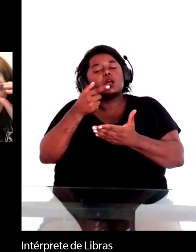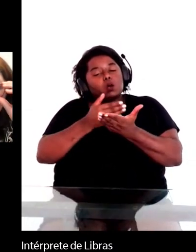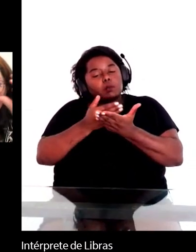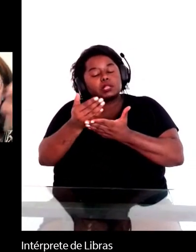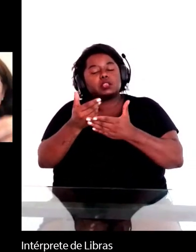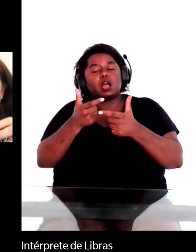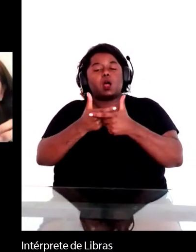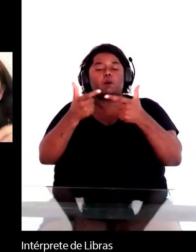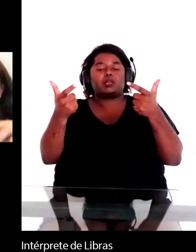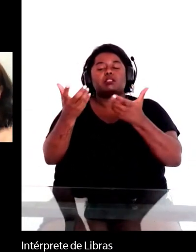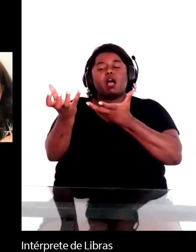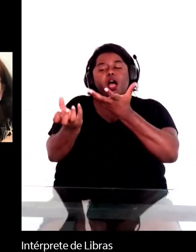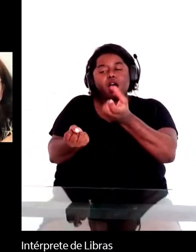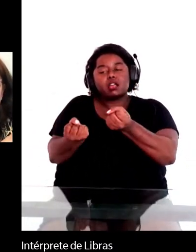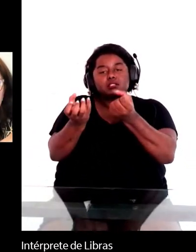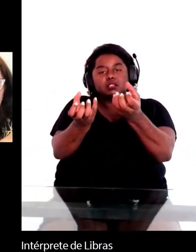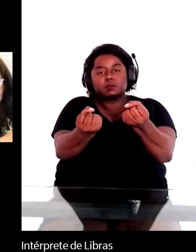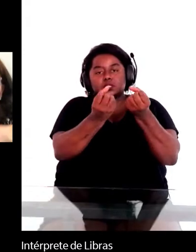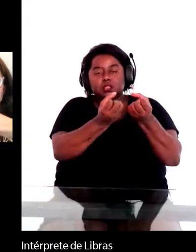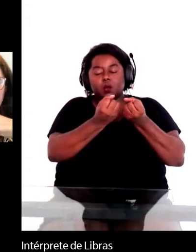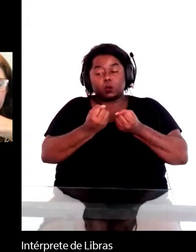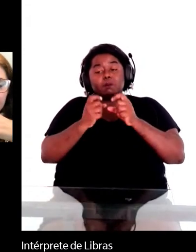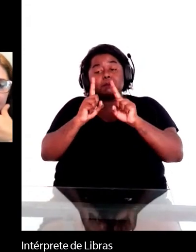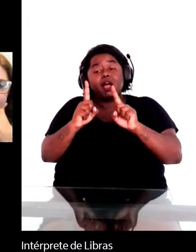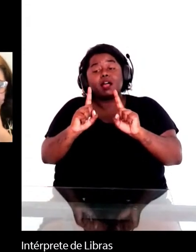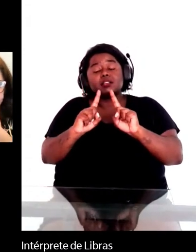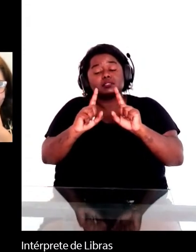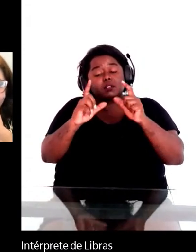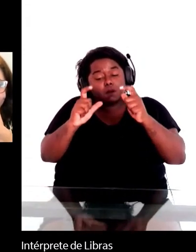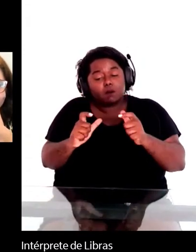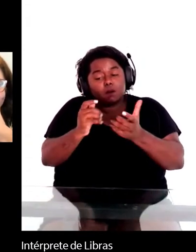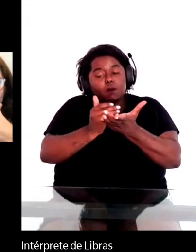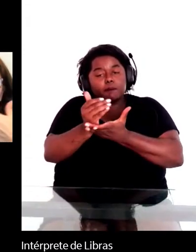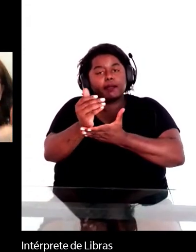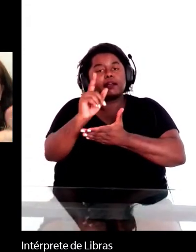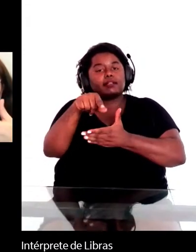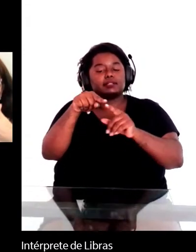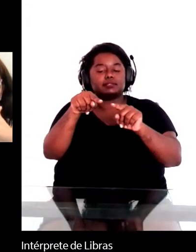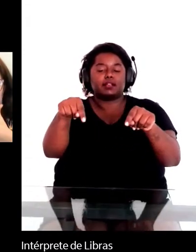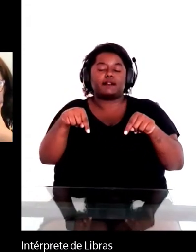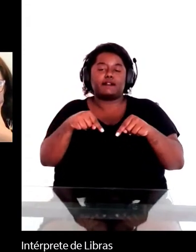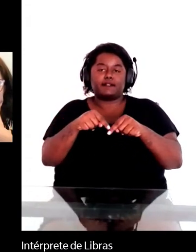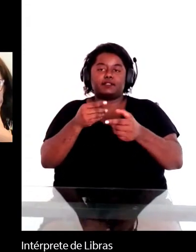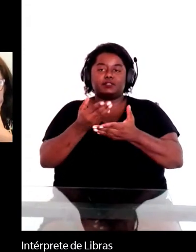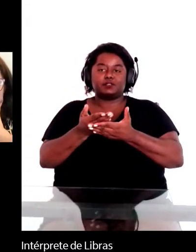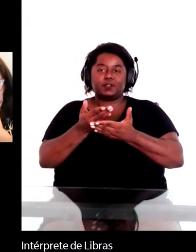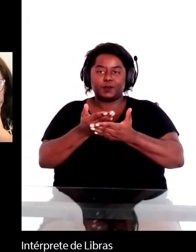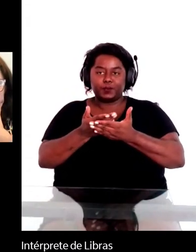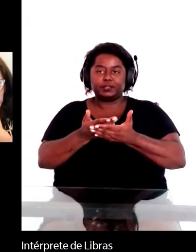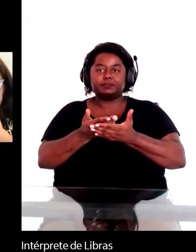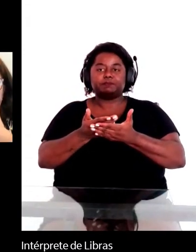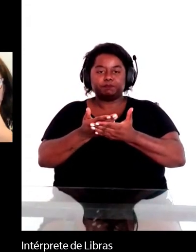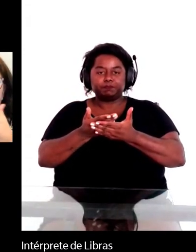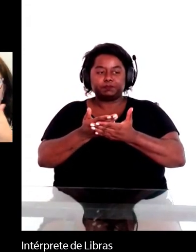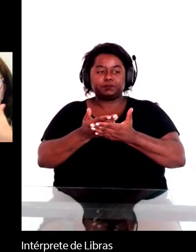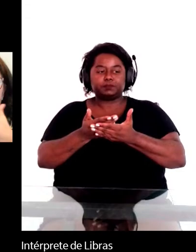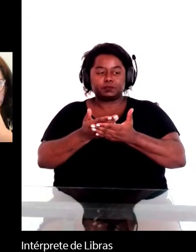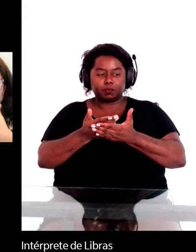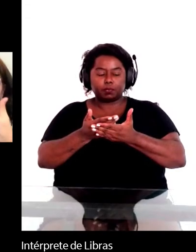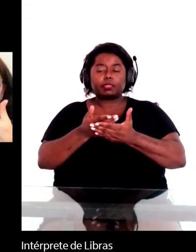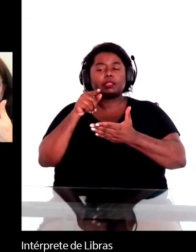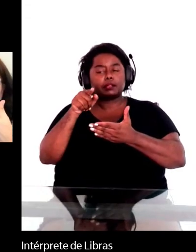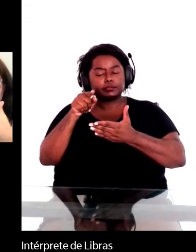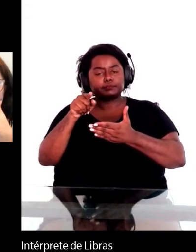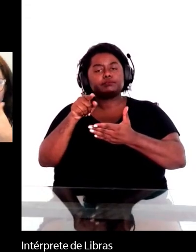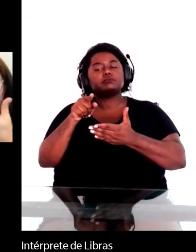começando dentro da sala de aula. Então, faz parte